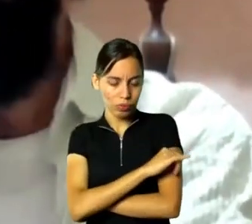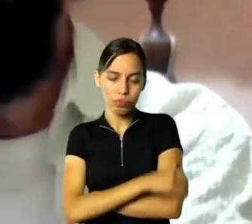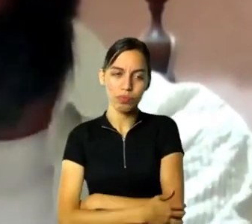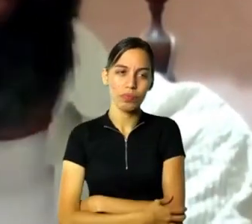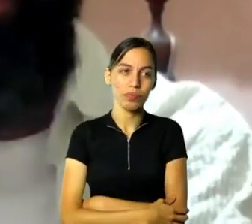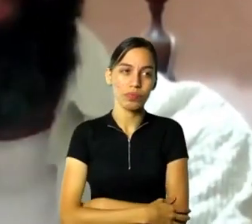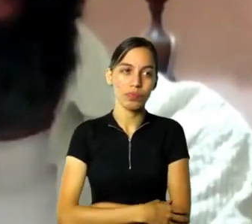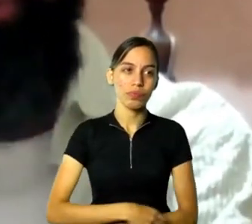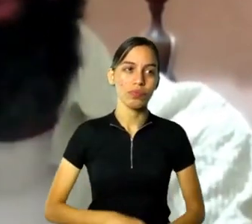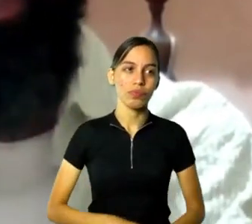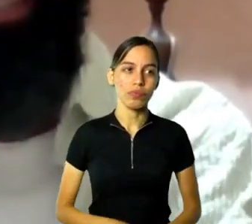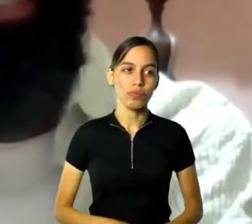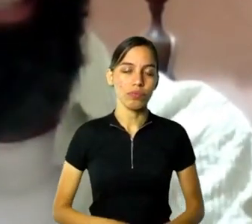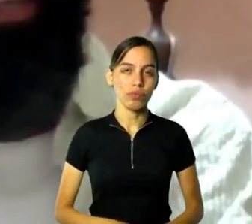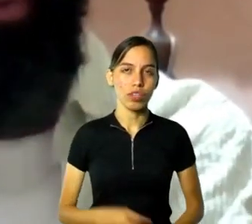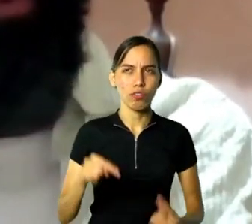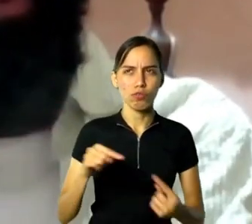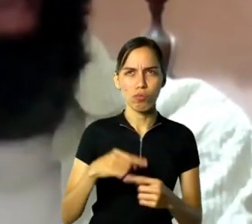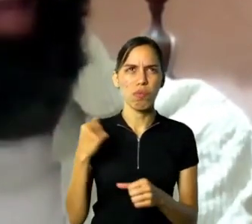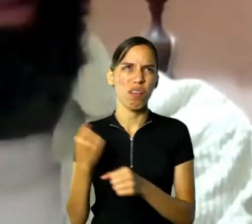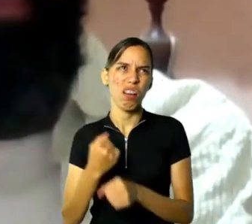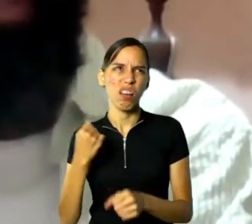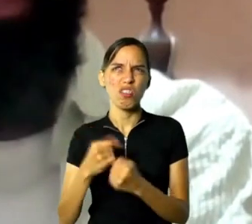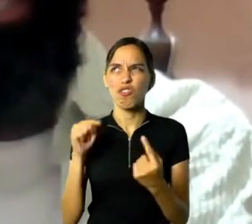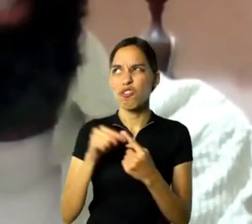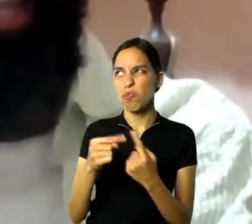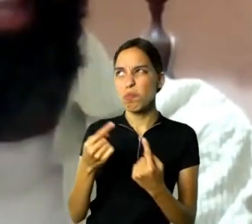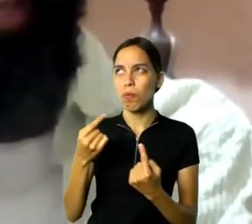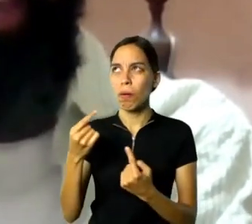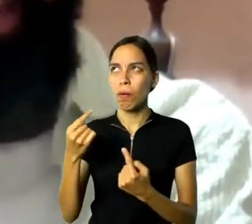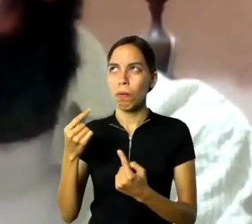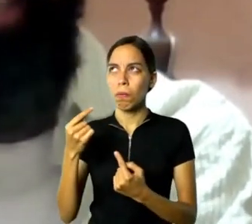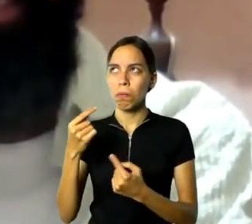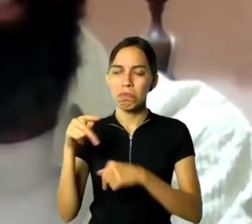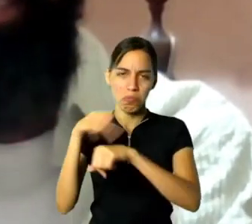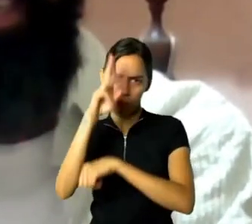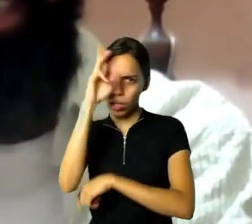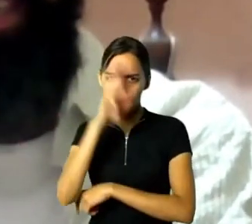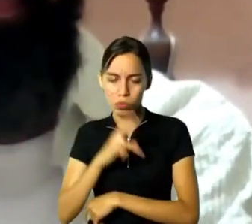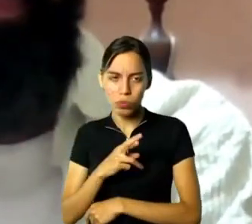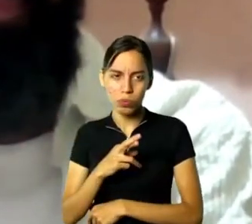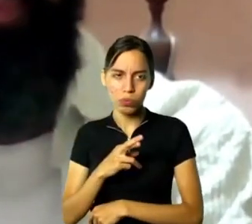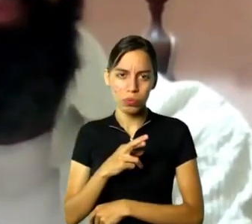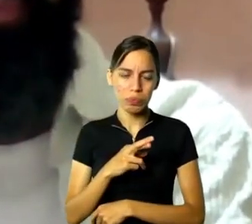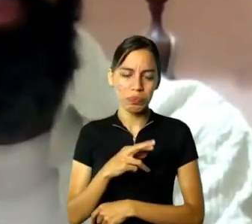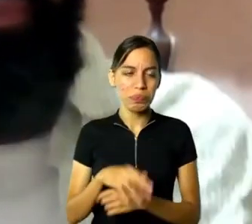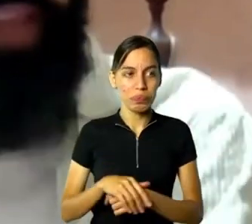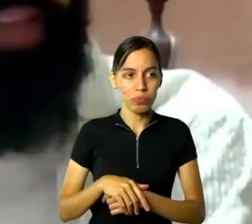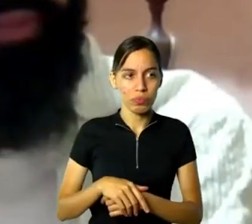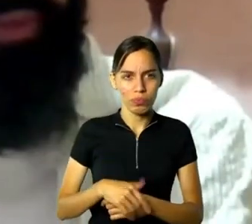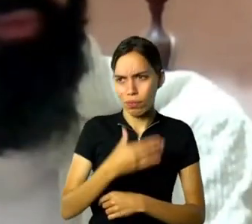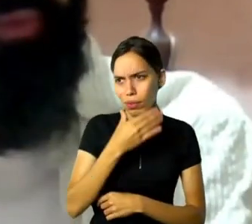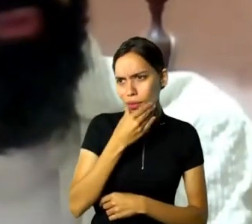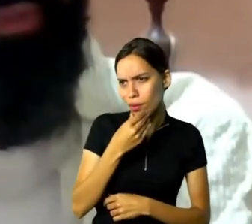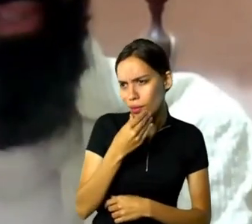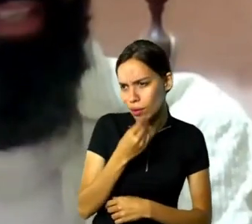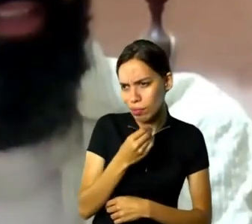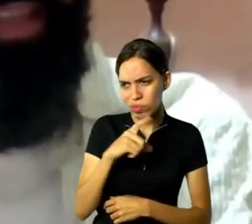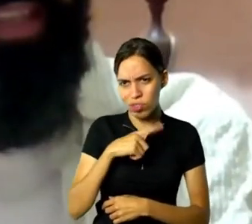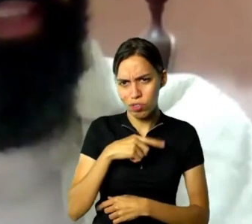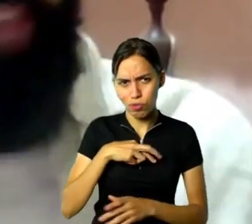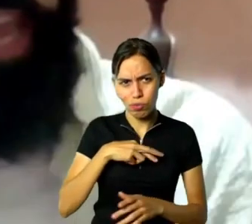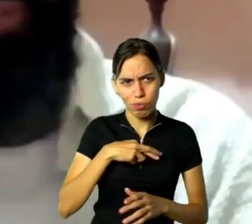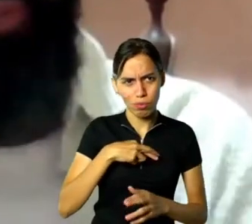sei lá, construtivista, russa, assim, o Guignar era uma pessoa cheia de referências que nem todo mundo